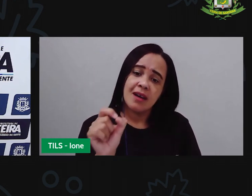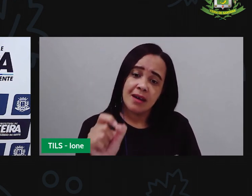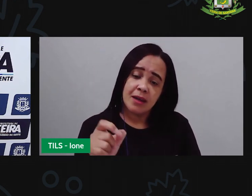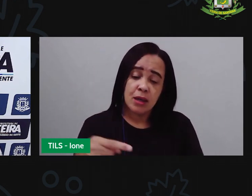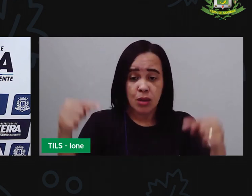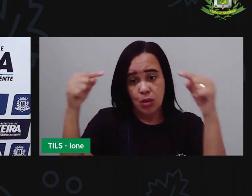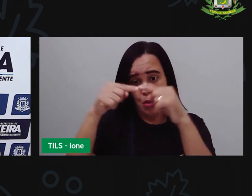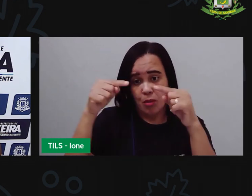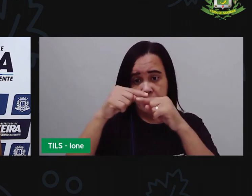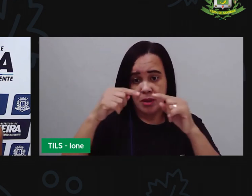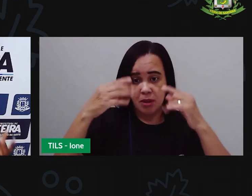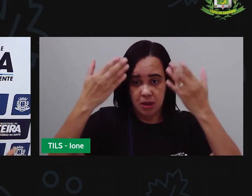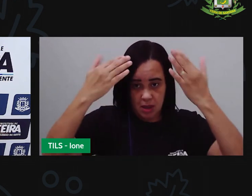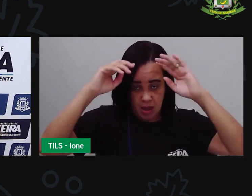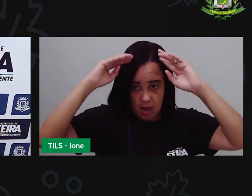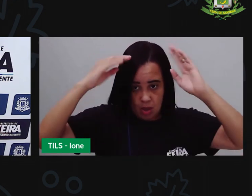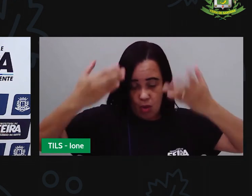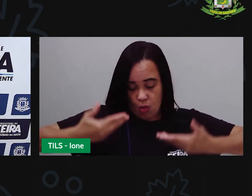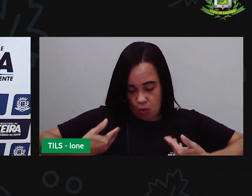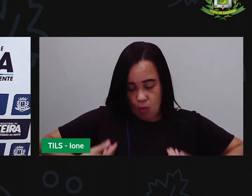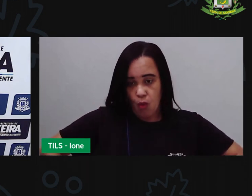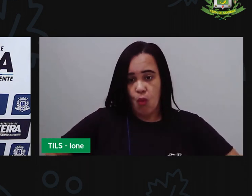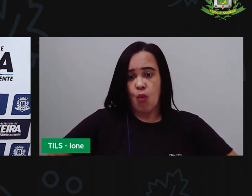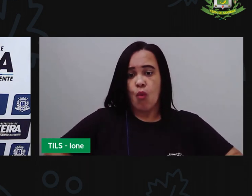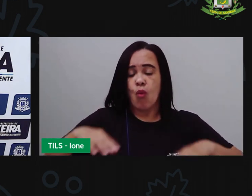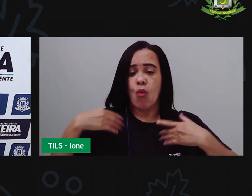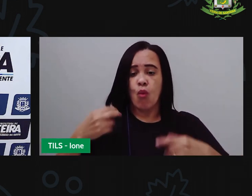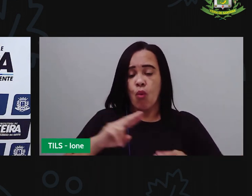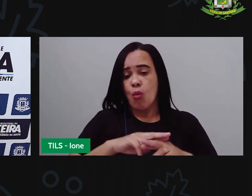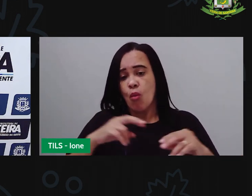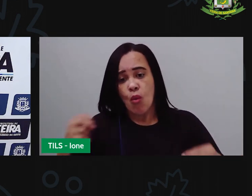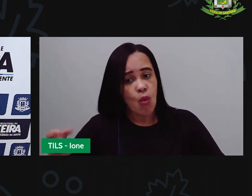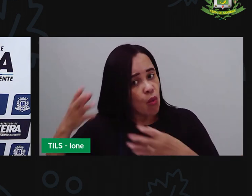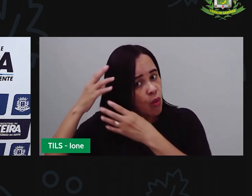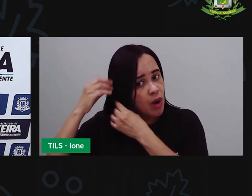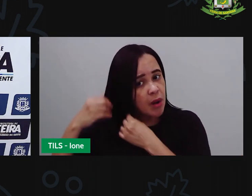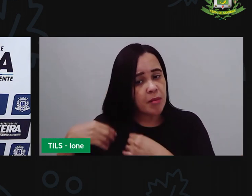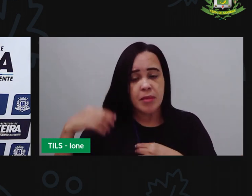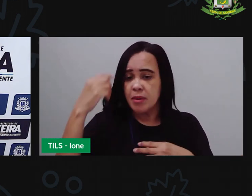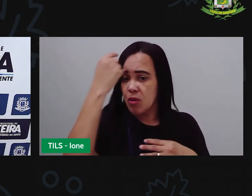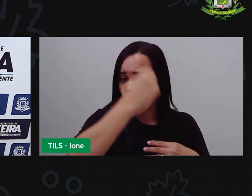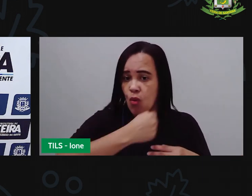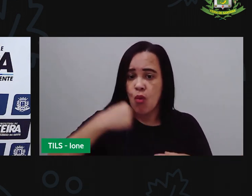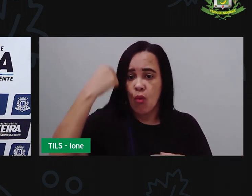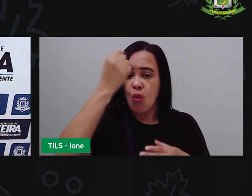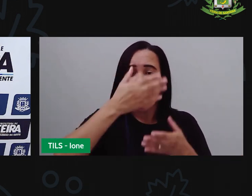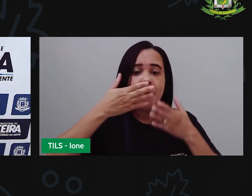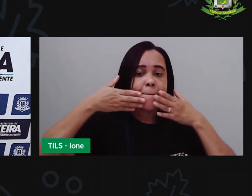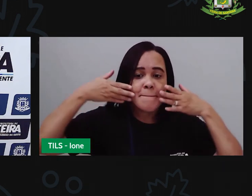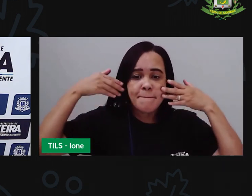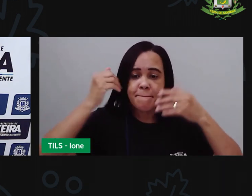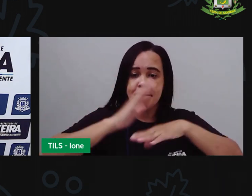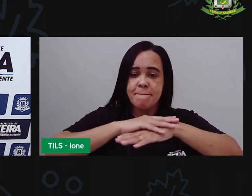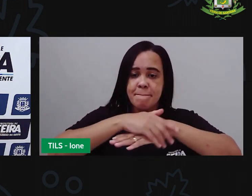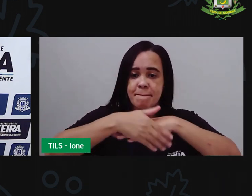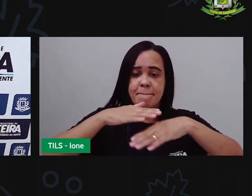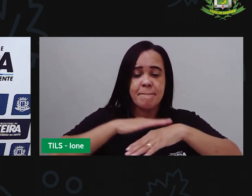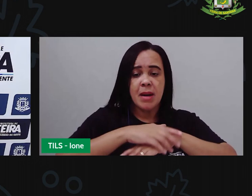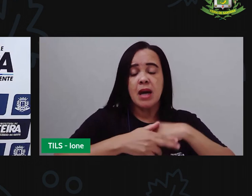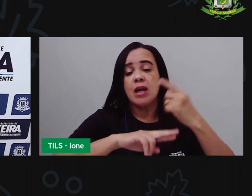como cor de cabelo textura formato do rosto a cor da pele ou também a